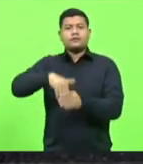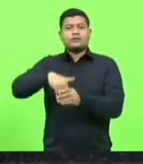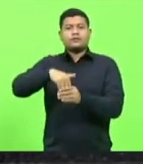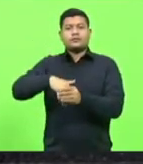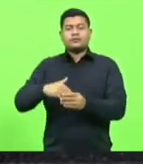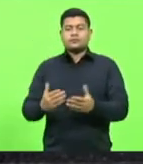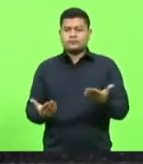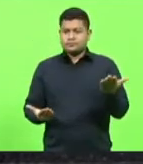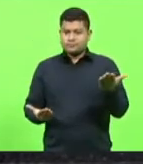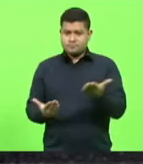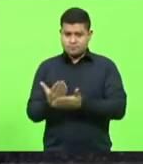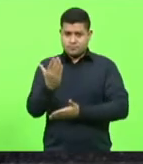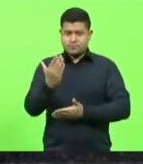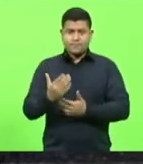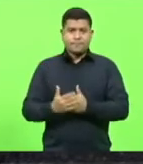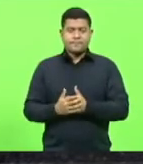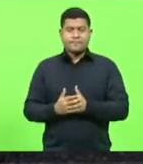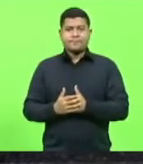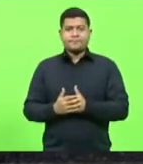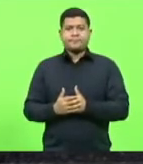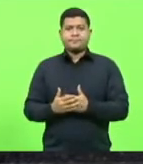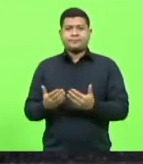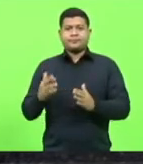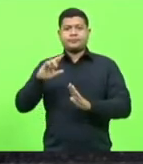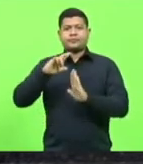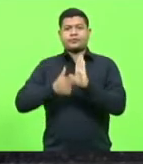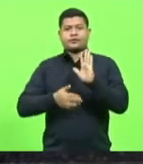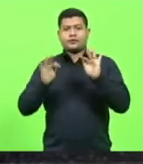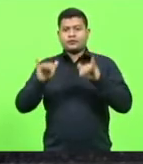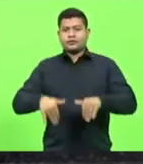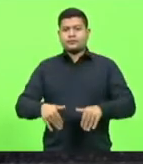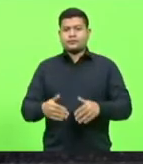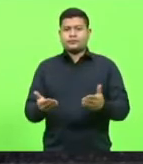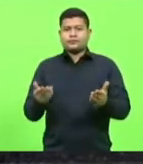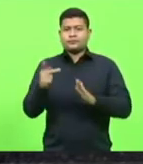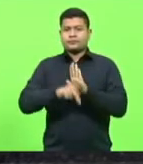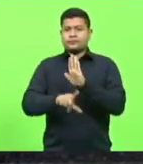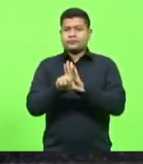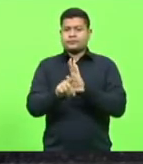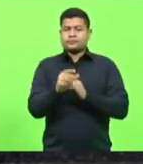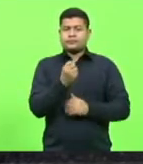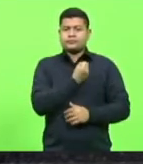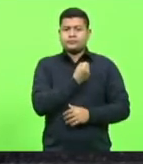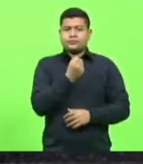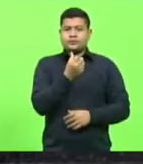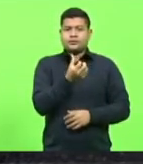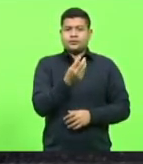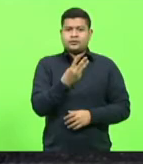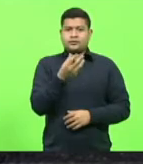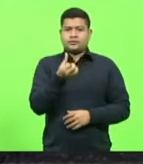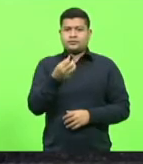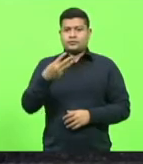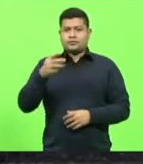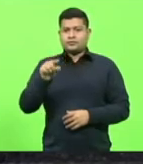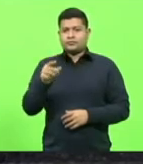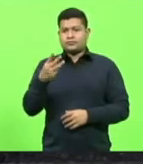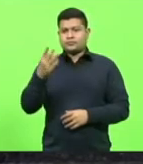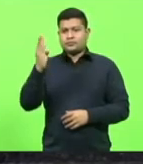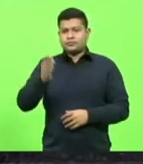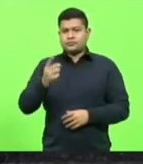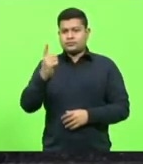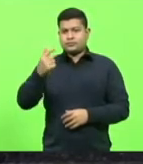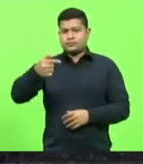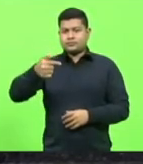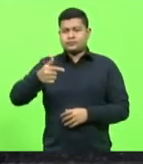Aprovado. Votação e redação final do projeto de lei número 363.3 de 2017.